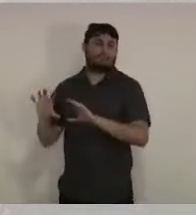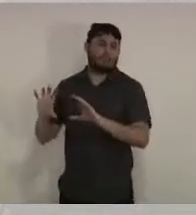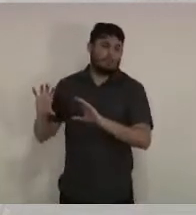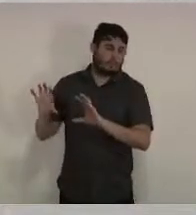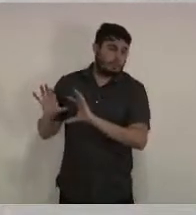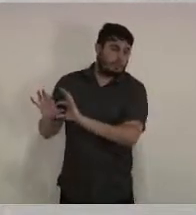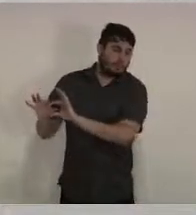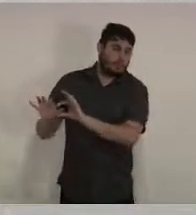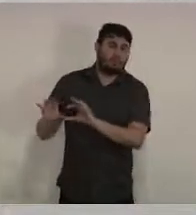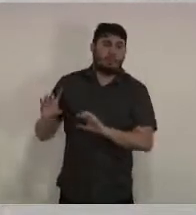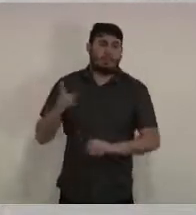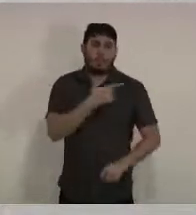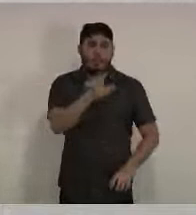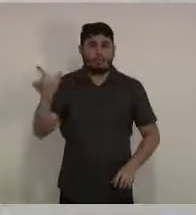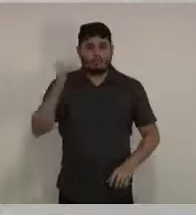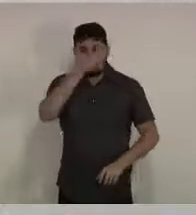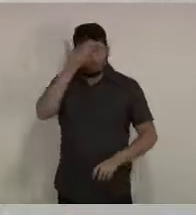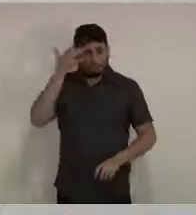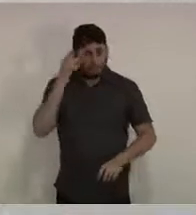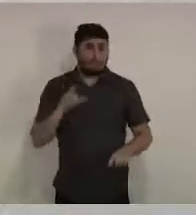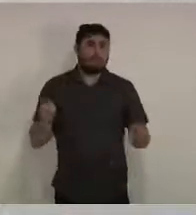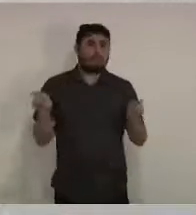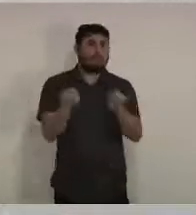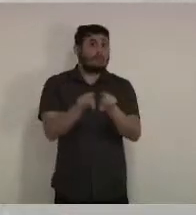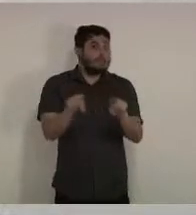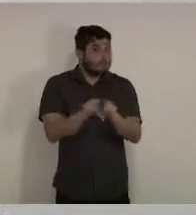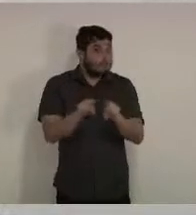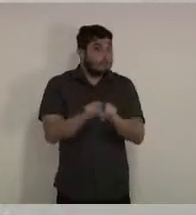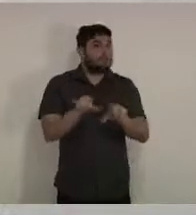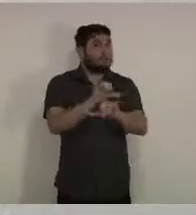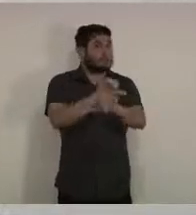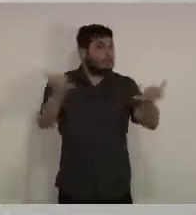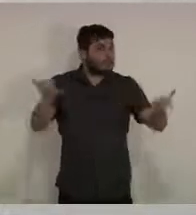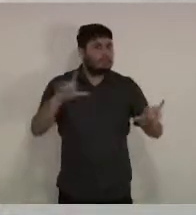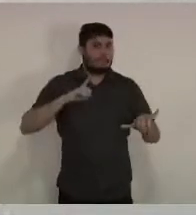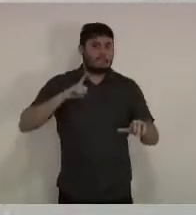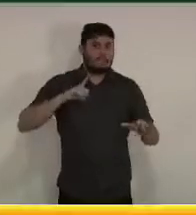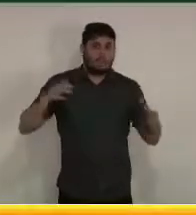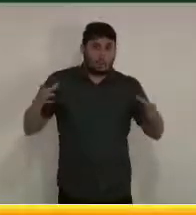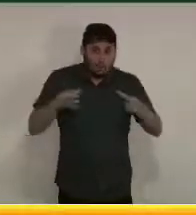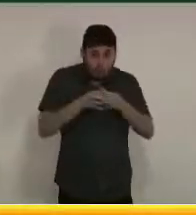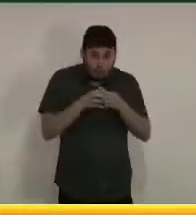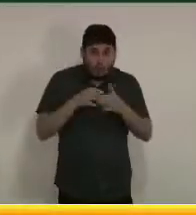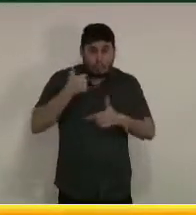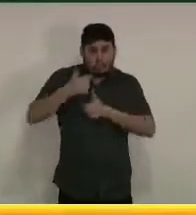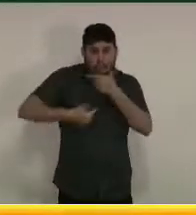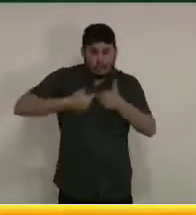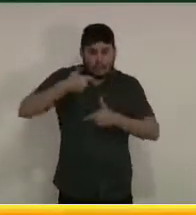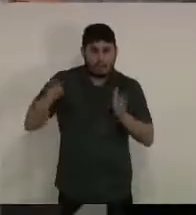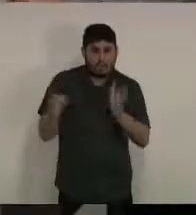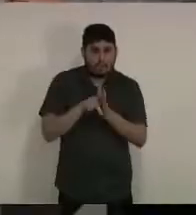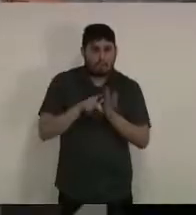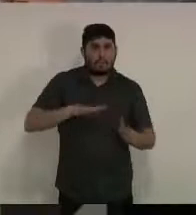Além de regularmente, claro, com nossos profissionais que estão em campo, especialmente os profissionais da linha de frente da saúde pública.